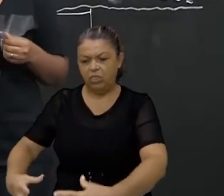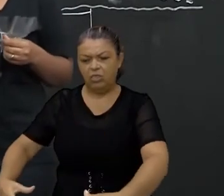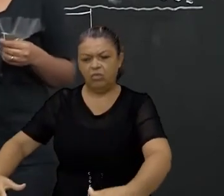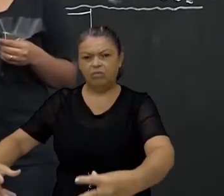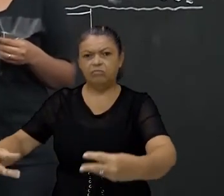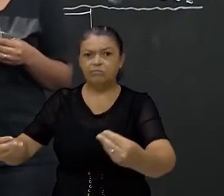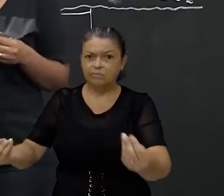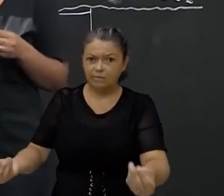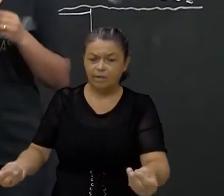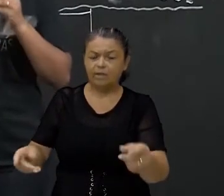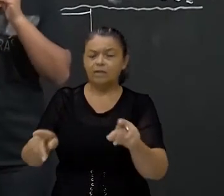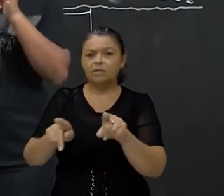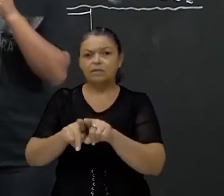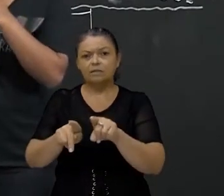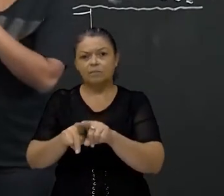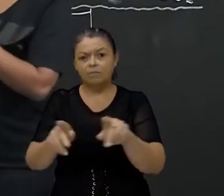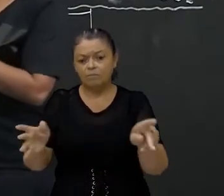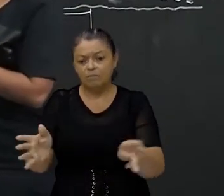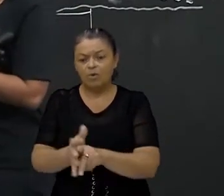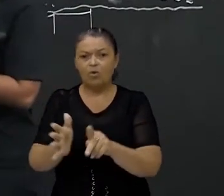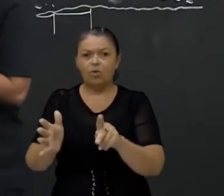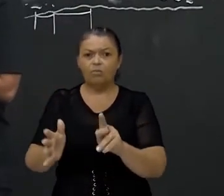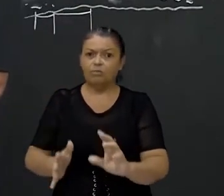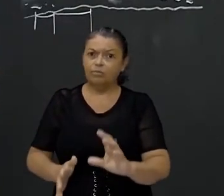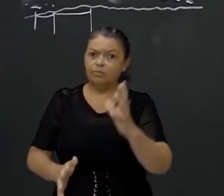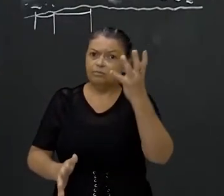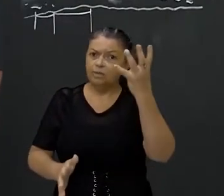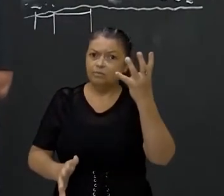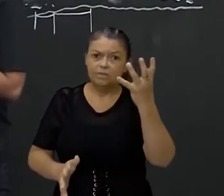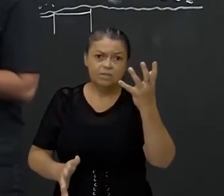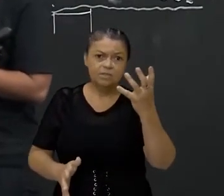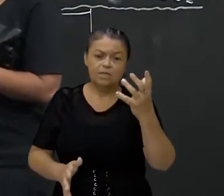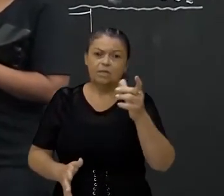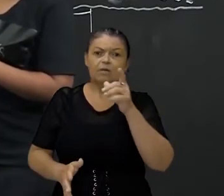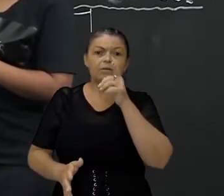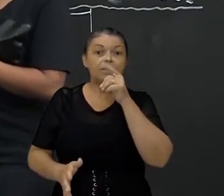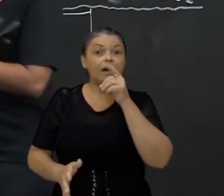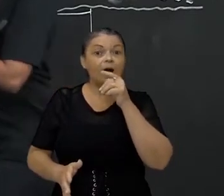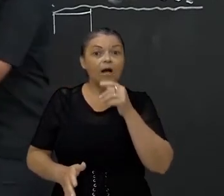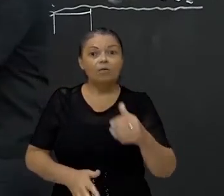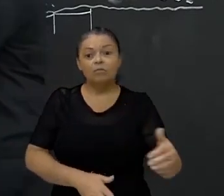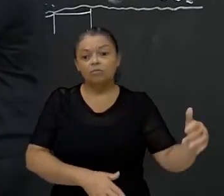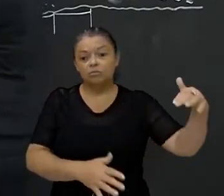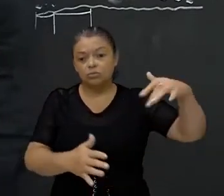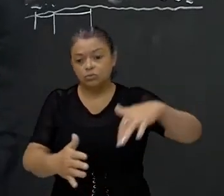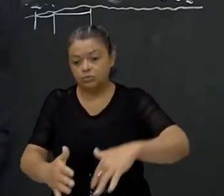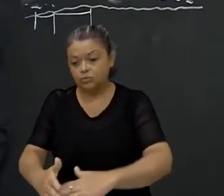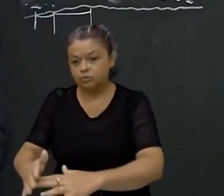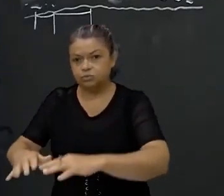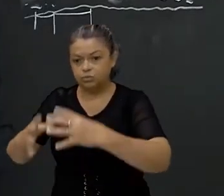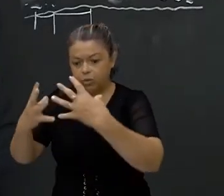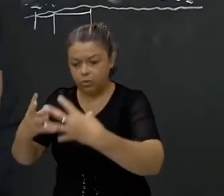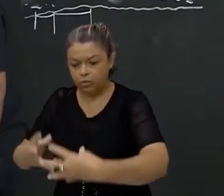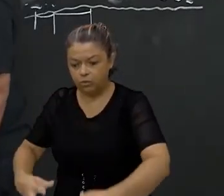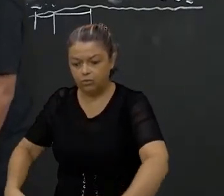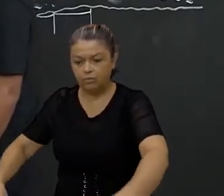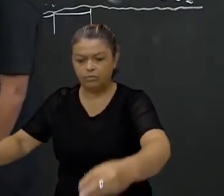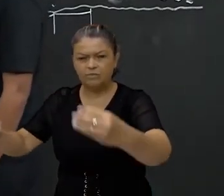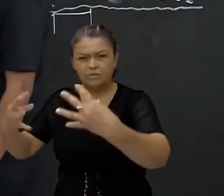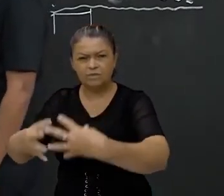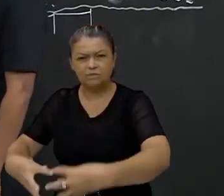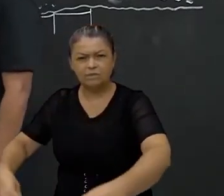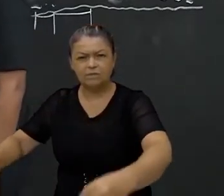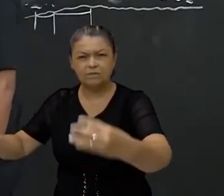origem mais química, pela ação da água, que vai desagregando, desagregando essa rocha. E, veja o exemplo, né? Foi